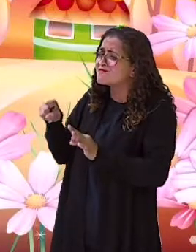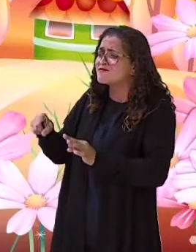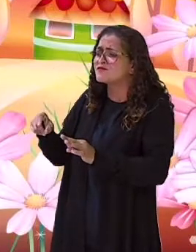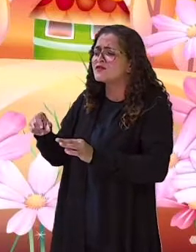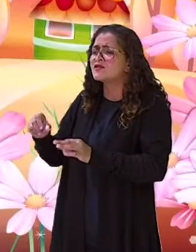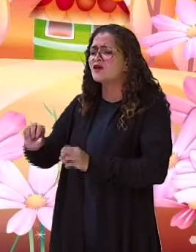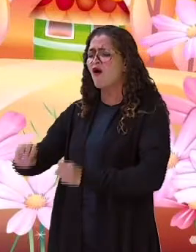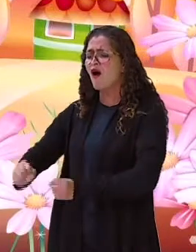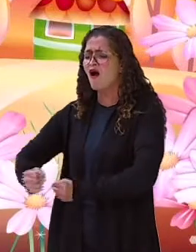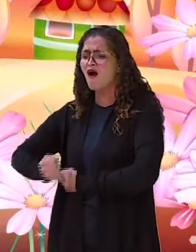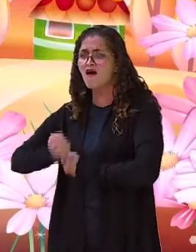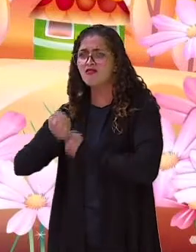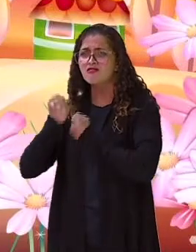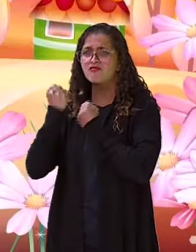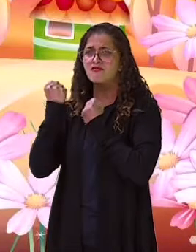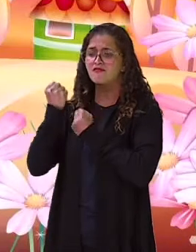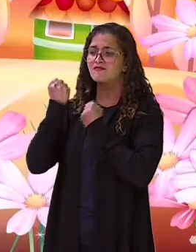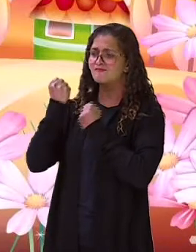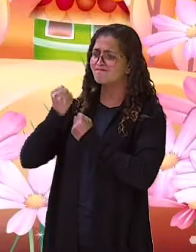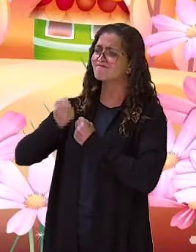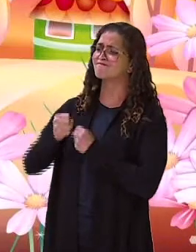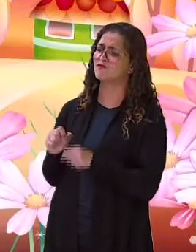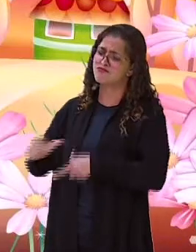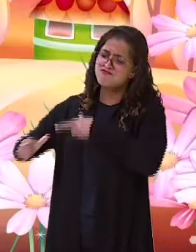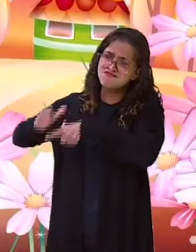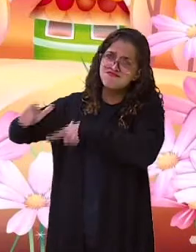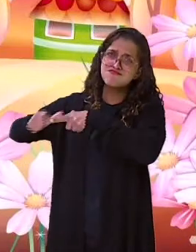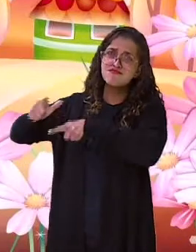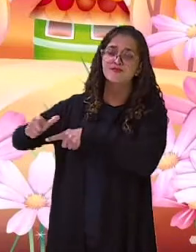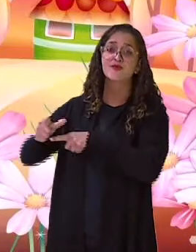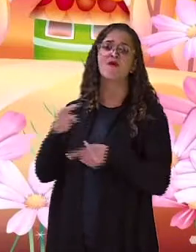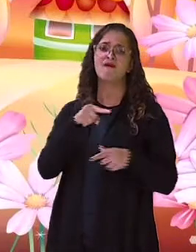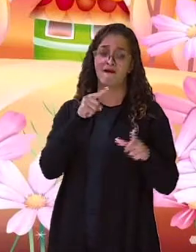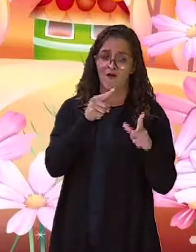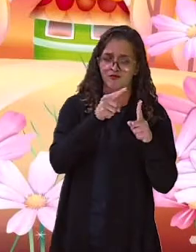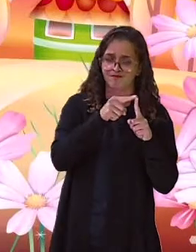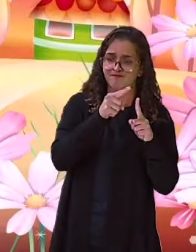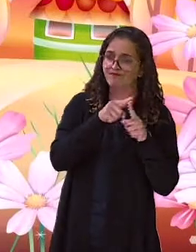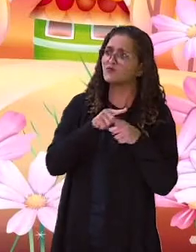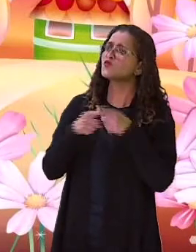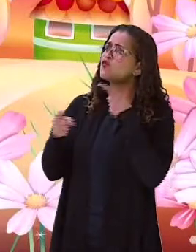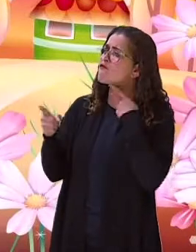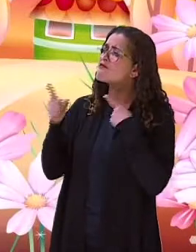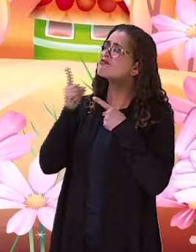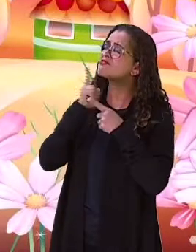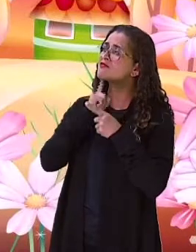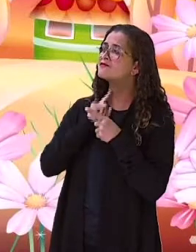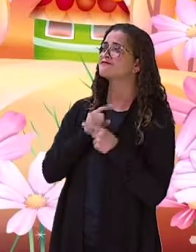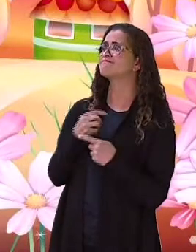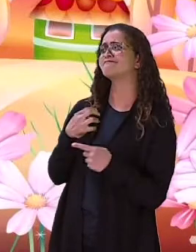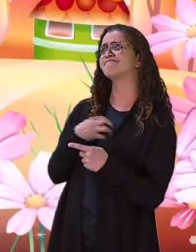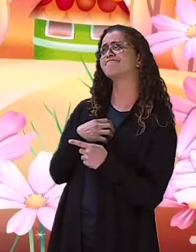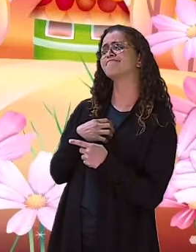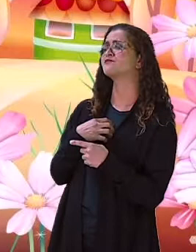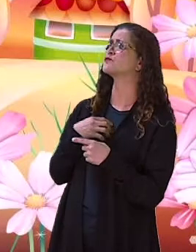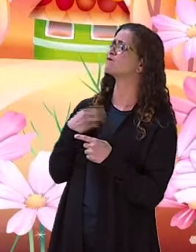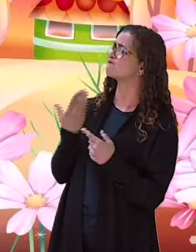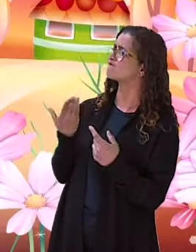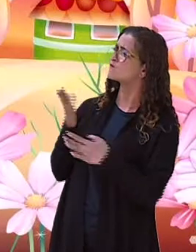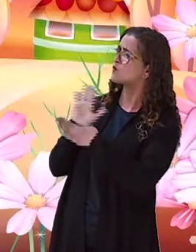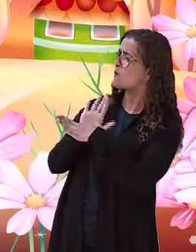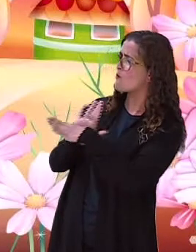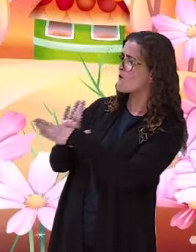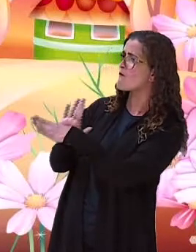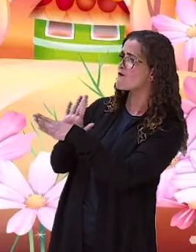luta. Pelo menos da minha parte, senti vontade de te ajudar. O homem olhava as duas mulheres